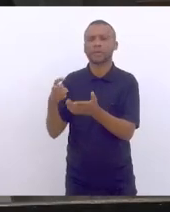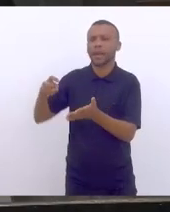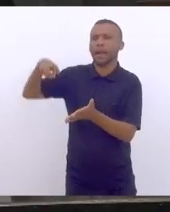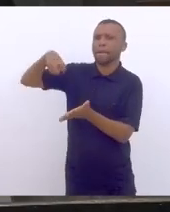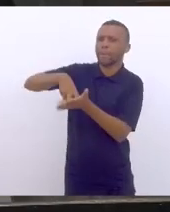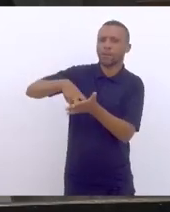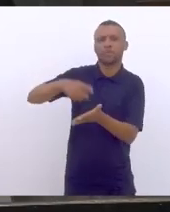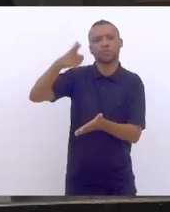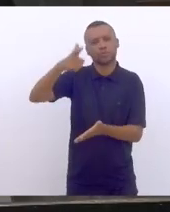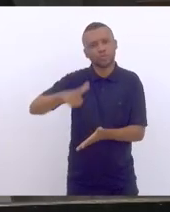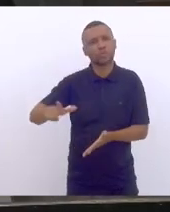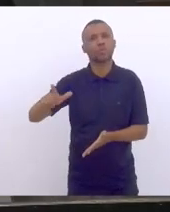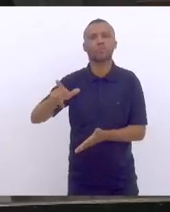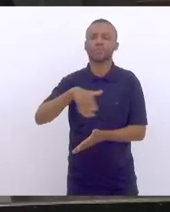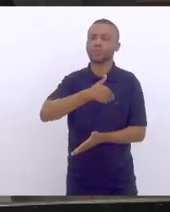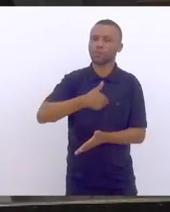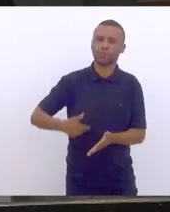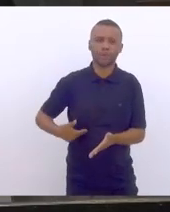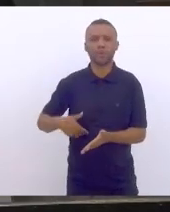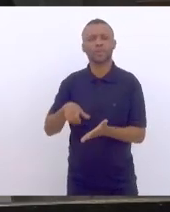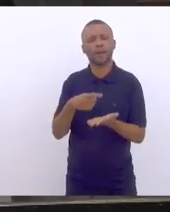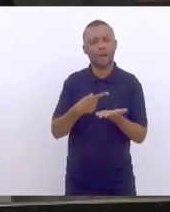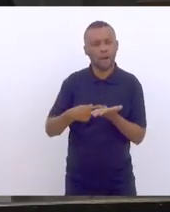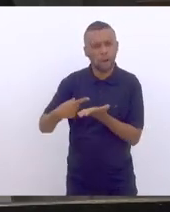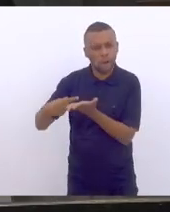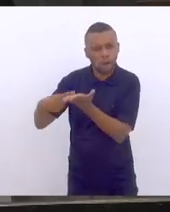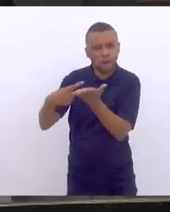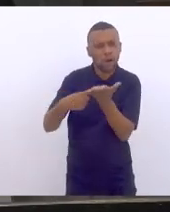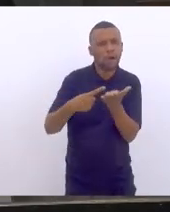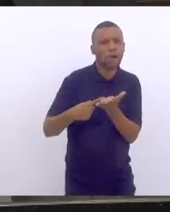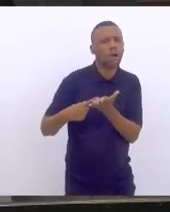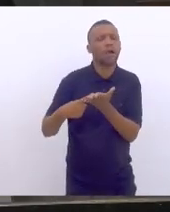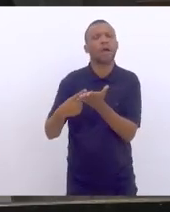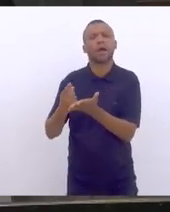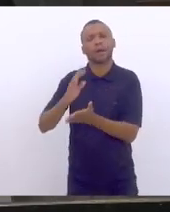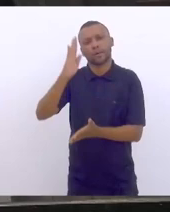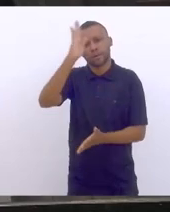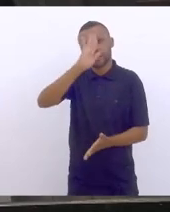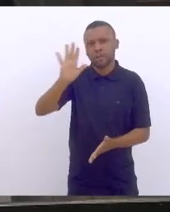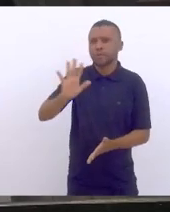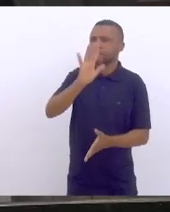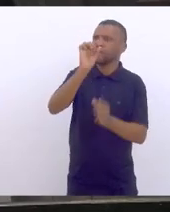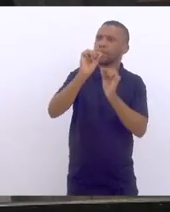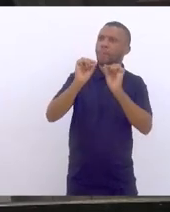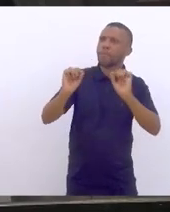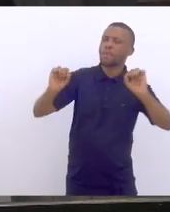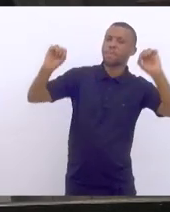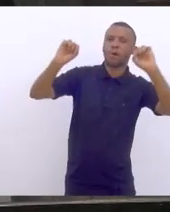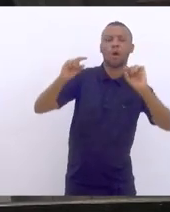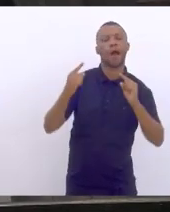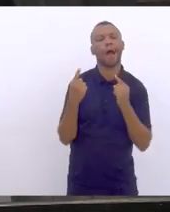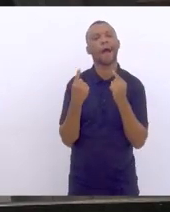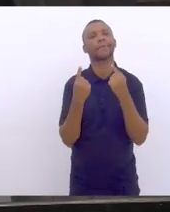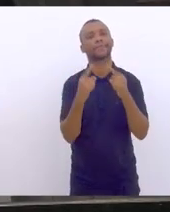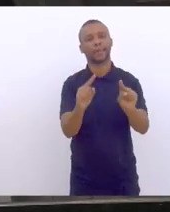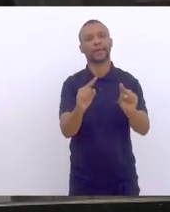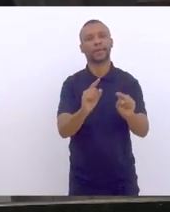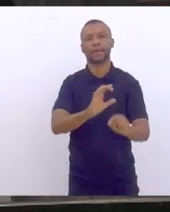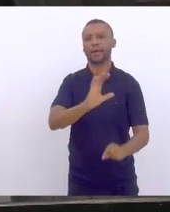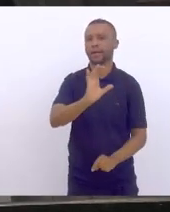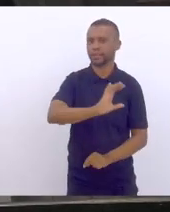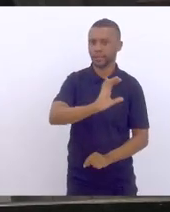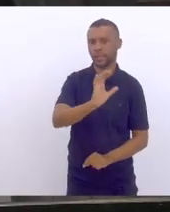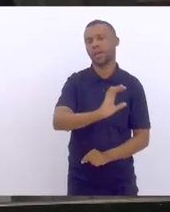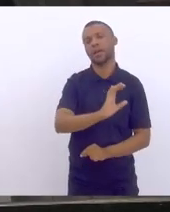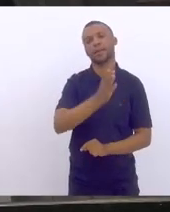mais uma vez por esse governo que sistematicamente no Brasil ataca a ciência e constrange, sobretudo do ponto